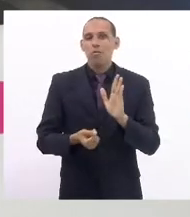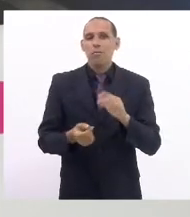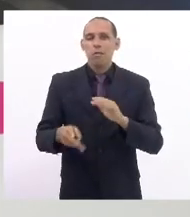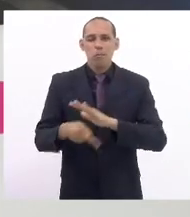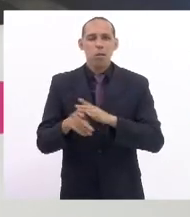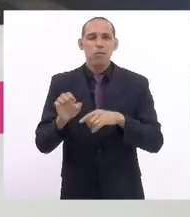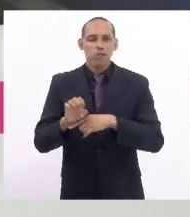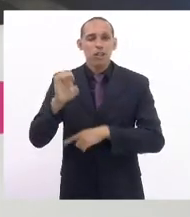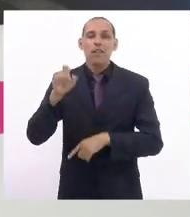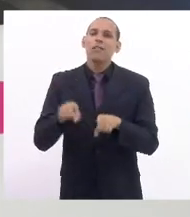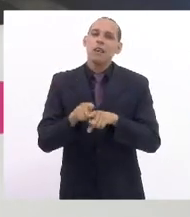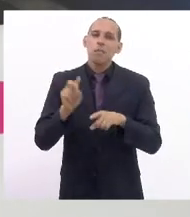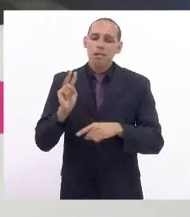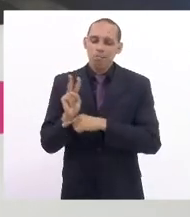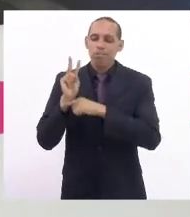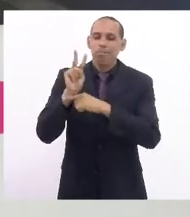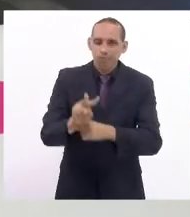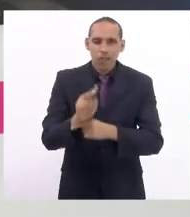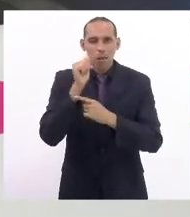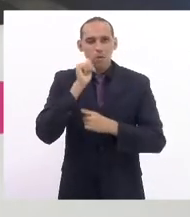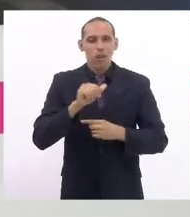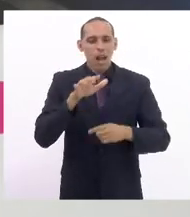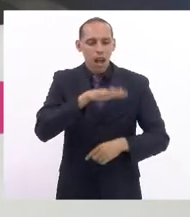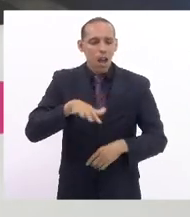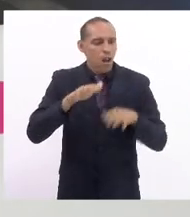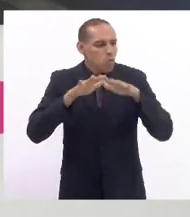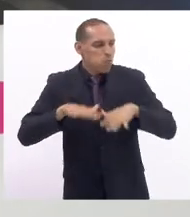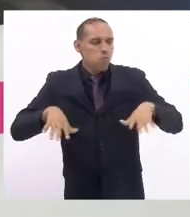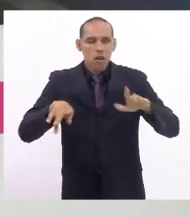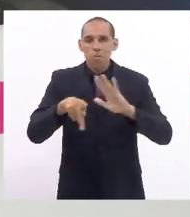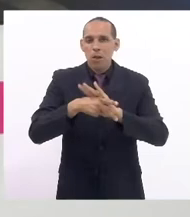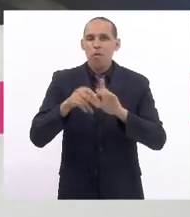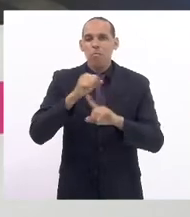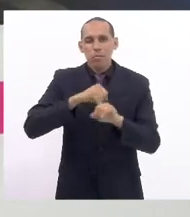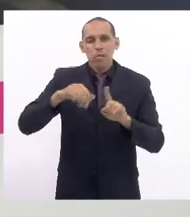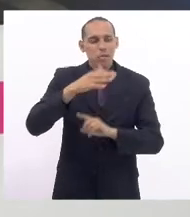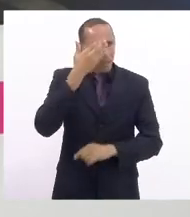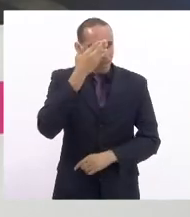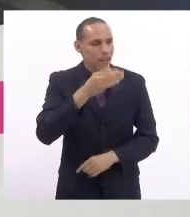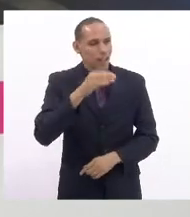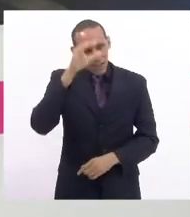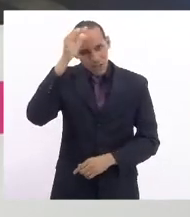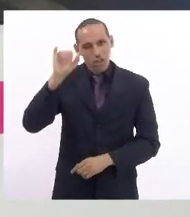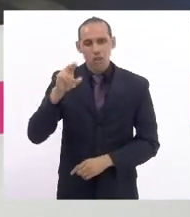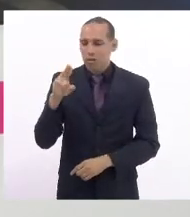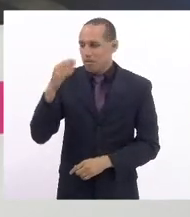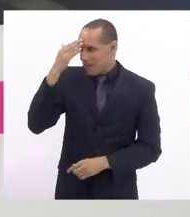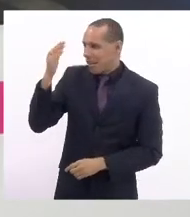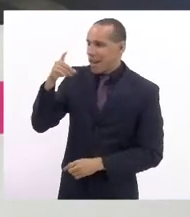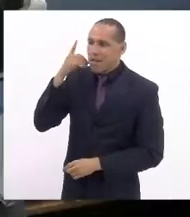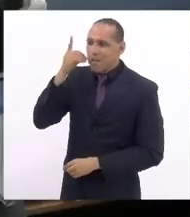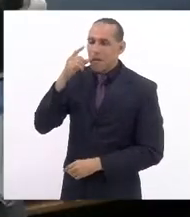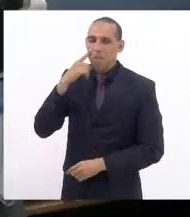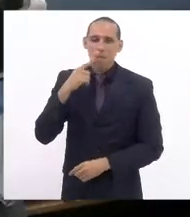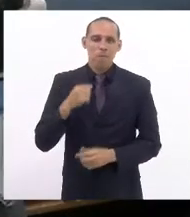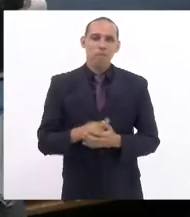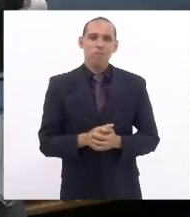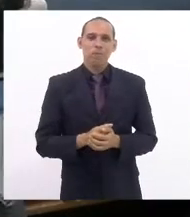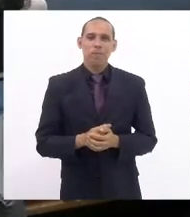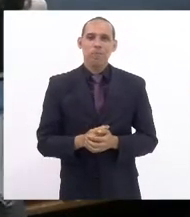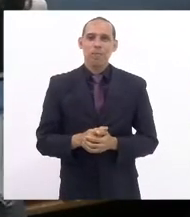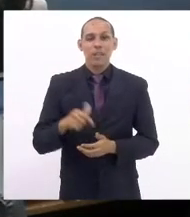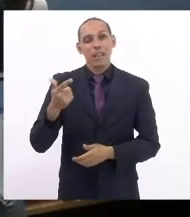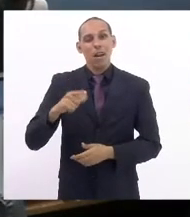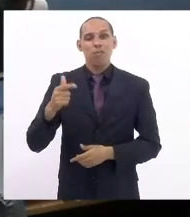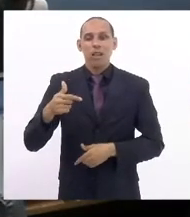garanta proteção para as mulheres em todos os setores da sociedade obrigada Tia Ju obrigada deputada nada mais havendo